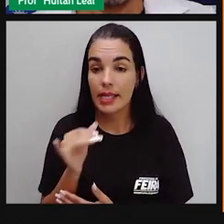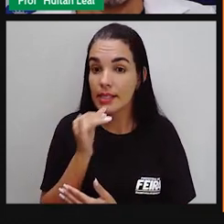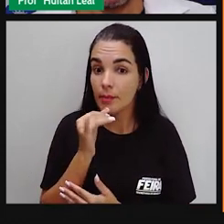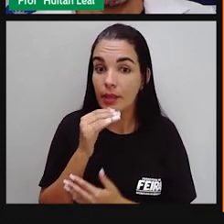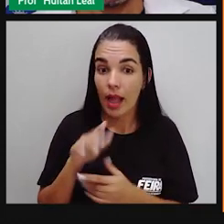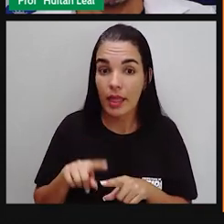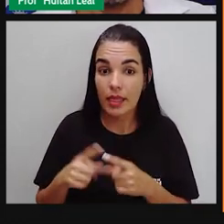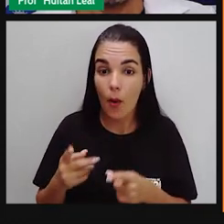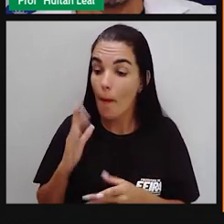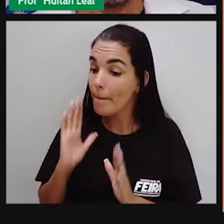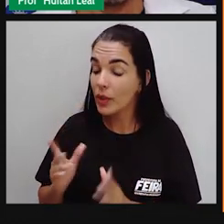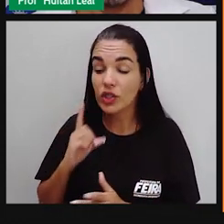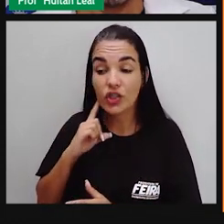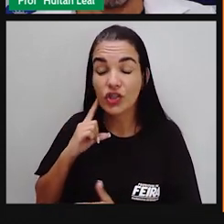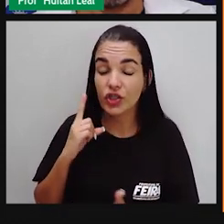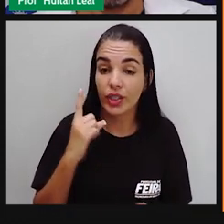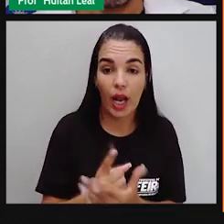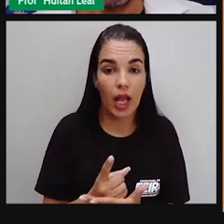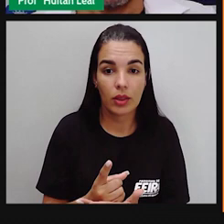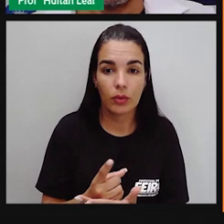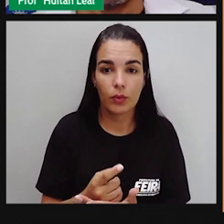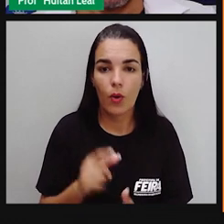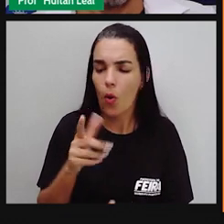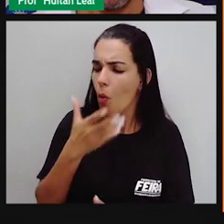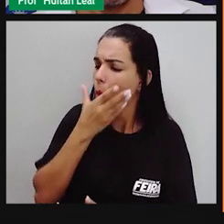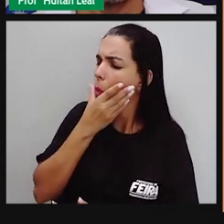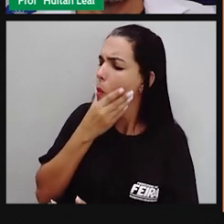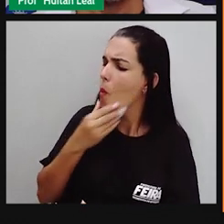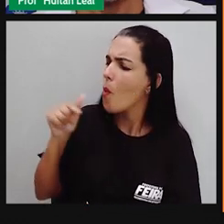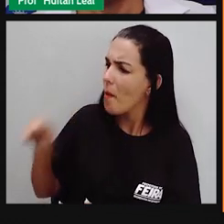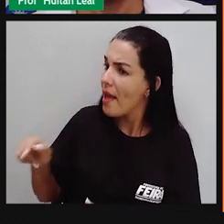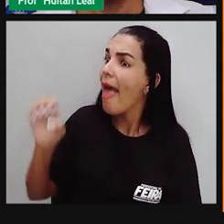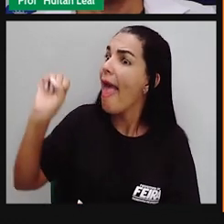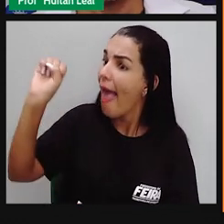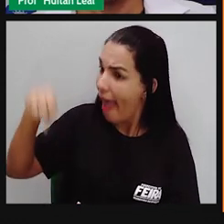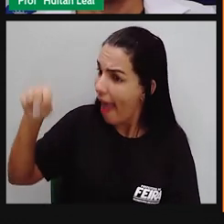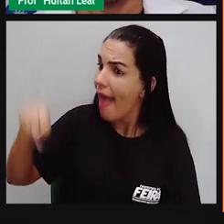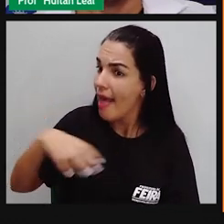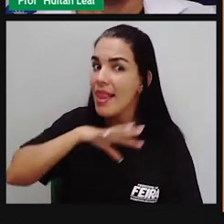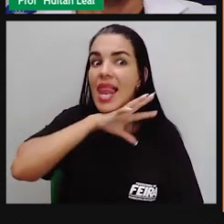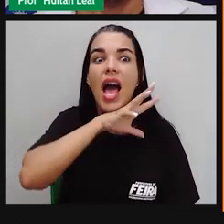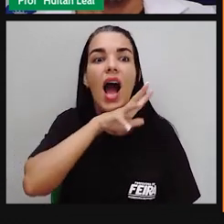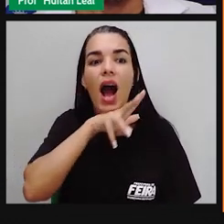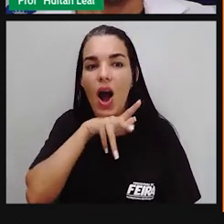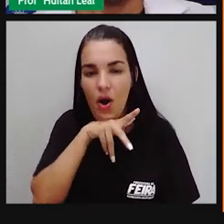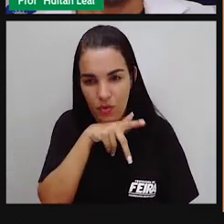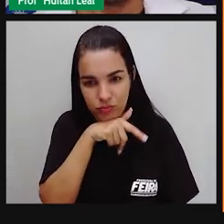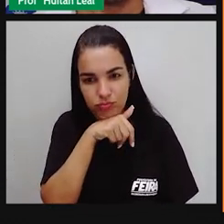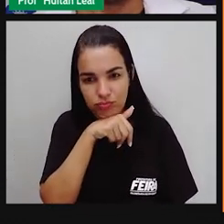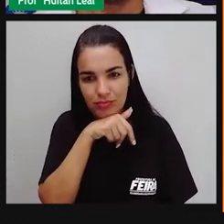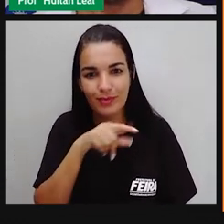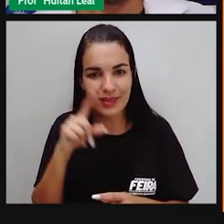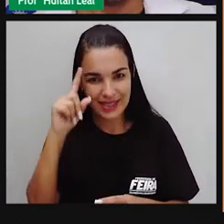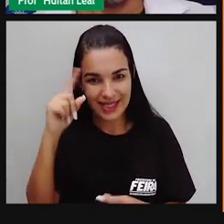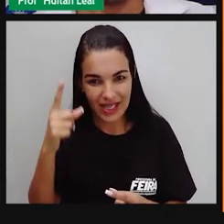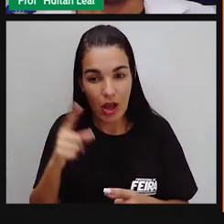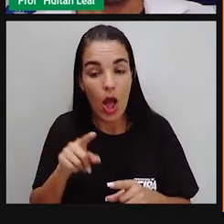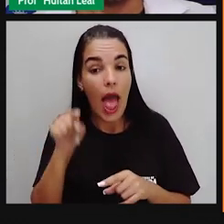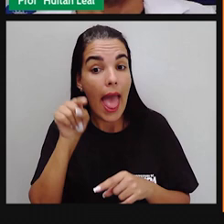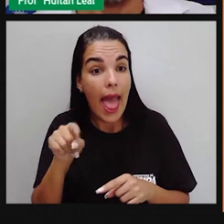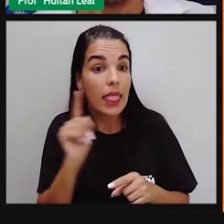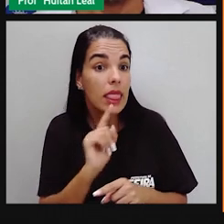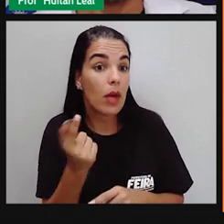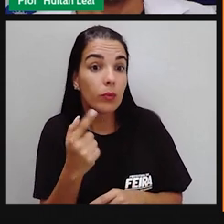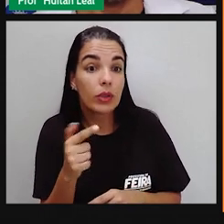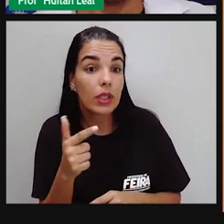você já vai direto ao ponto. Esse rapaz é um leão. Então, veja que não tem o como